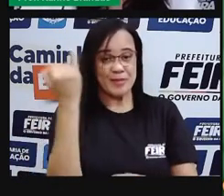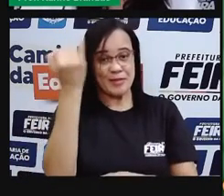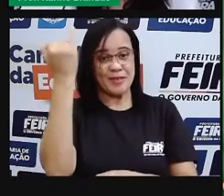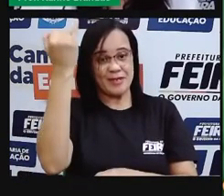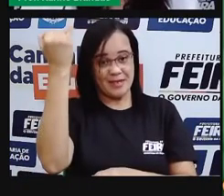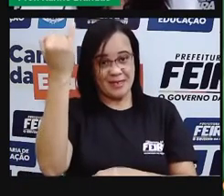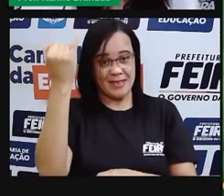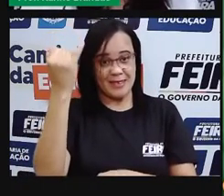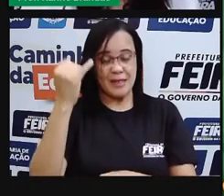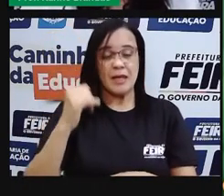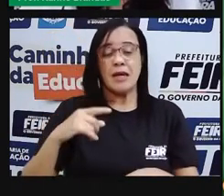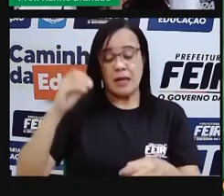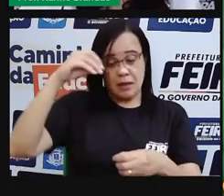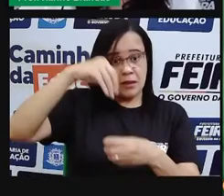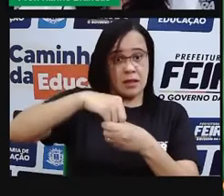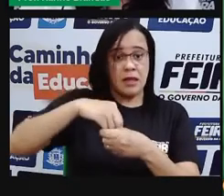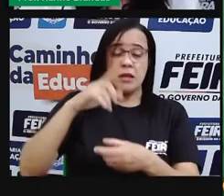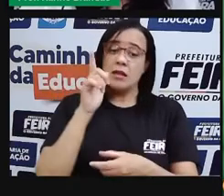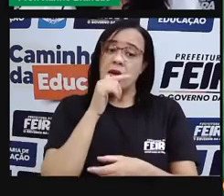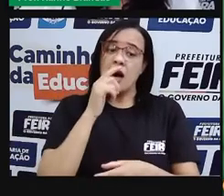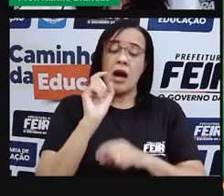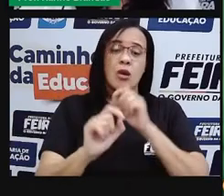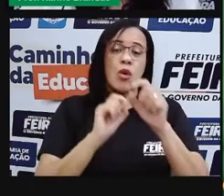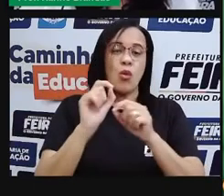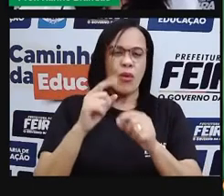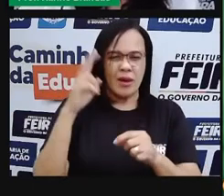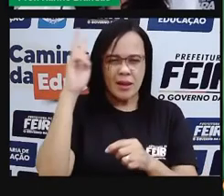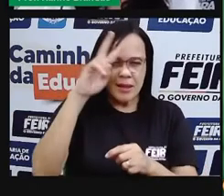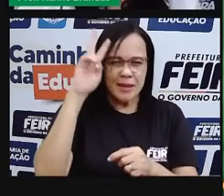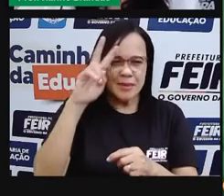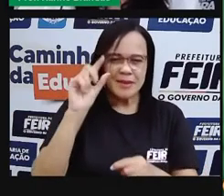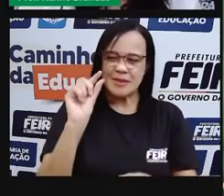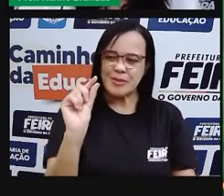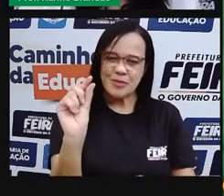formada por moléculas. E como é que são essas moléculas?